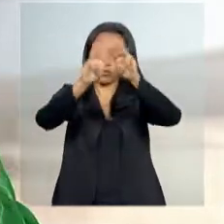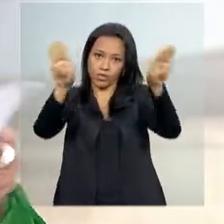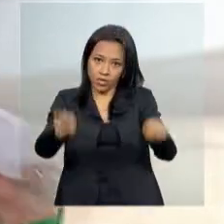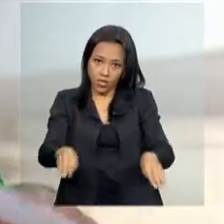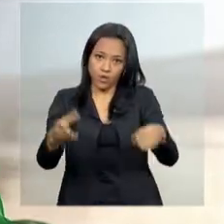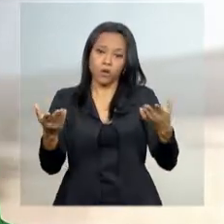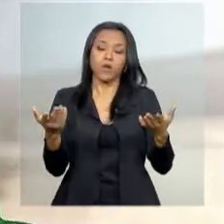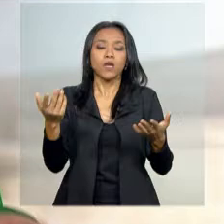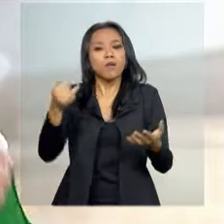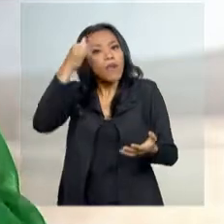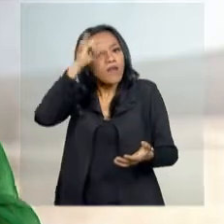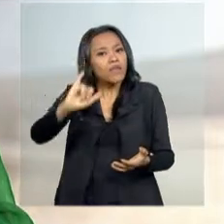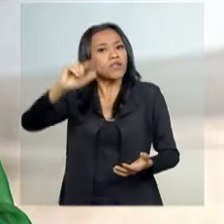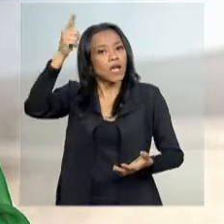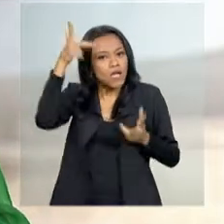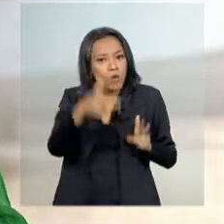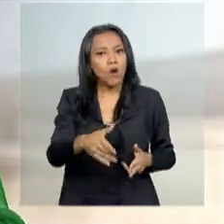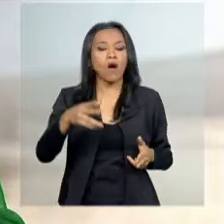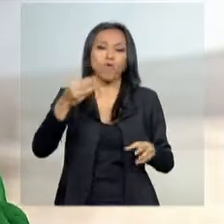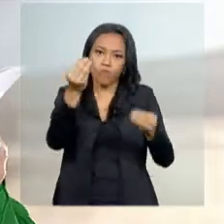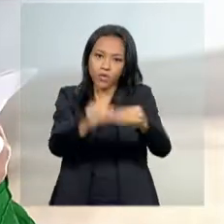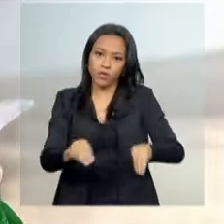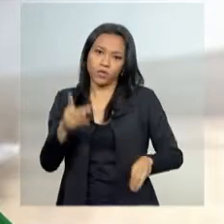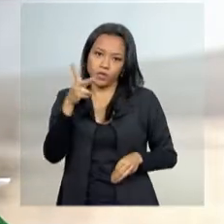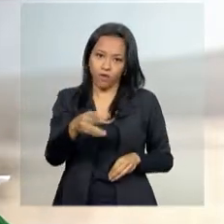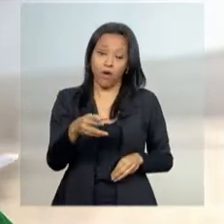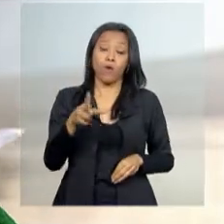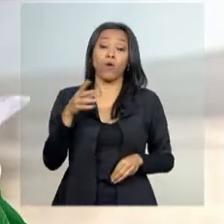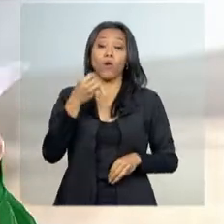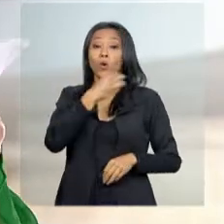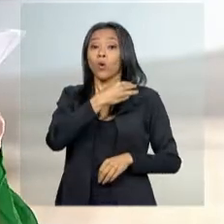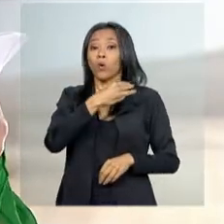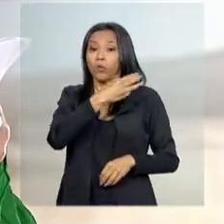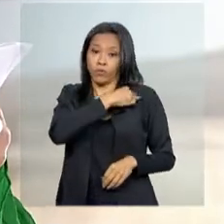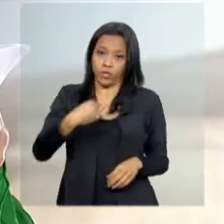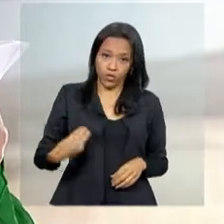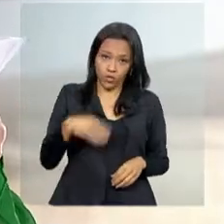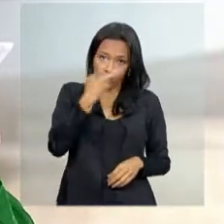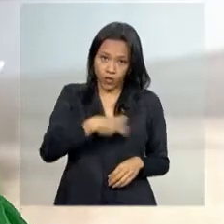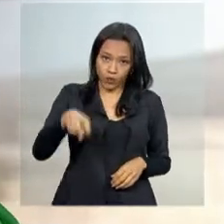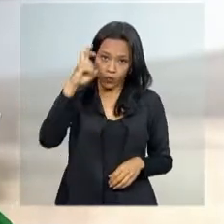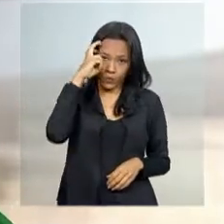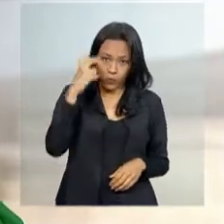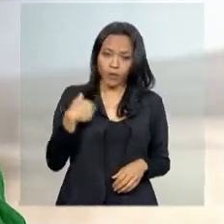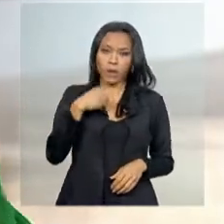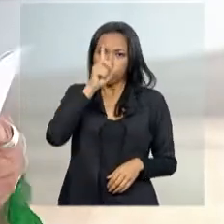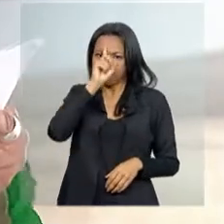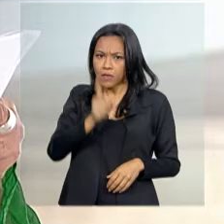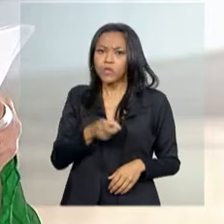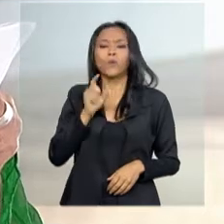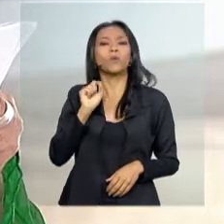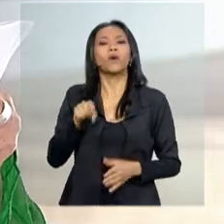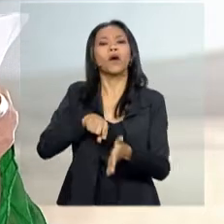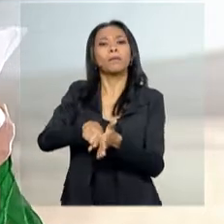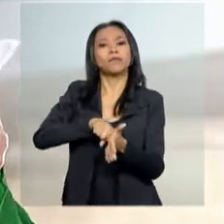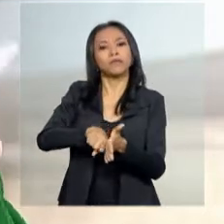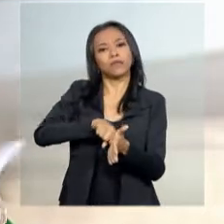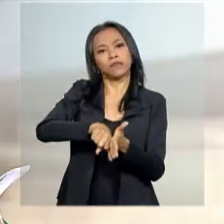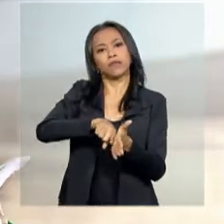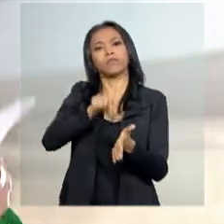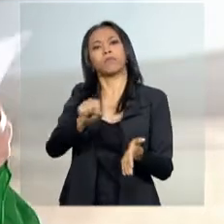evitar que novas tragédias como esta ocorram, o ministro da Cultura, Sérgio Sá, ordenou um levantamento